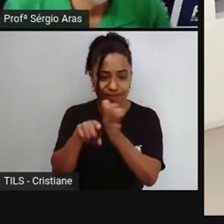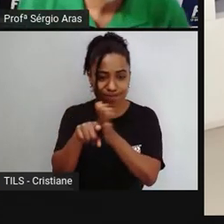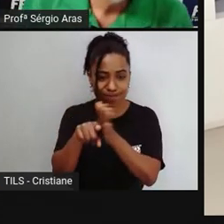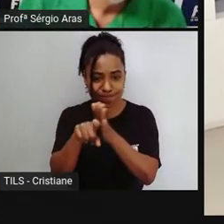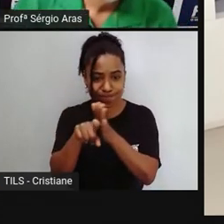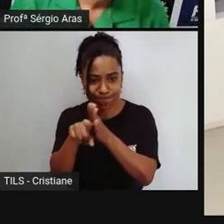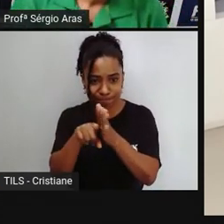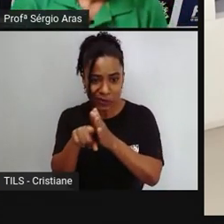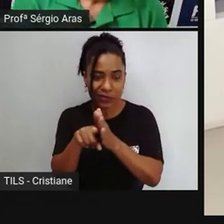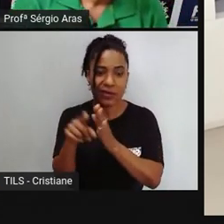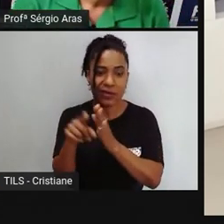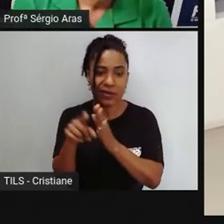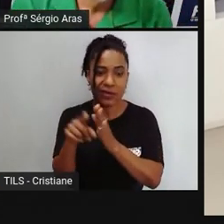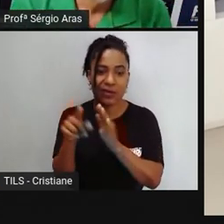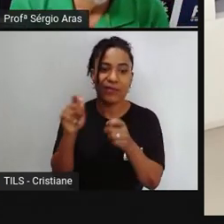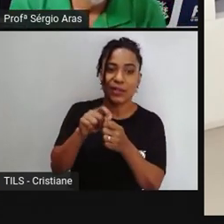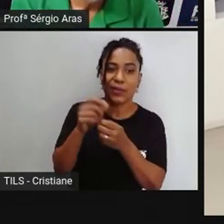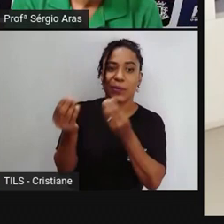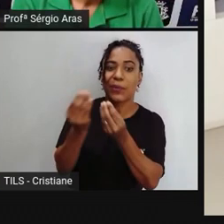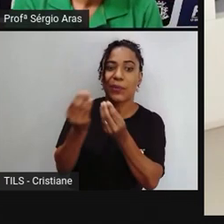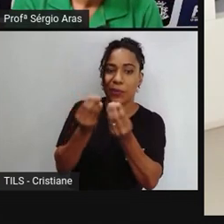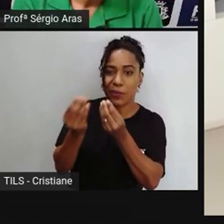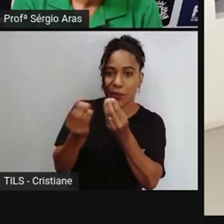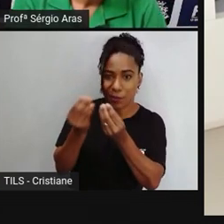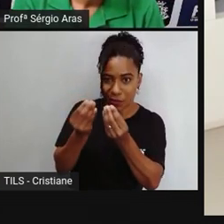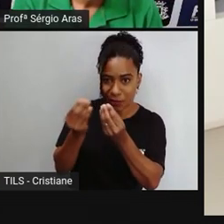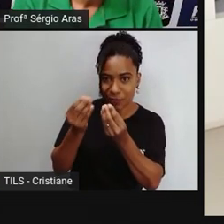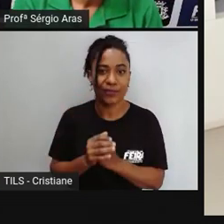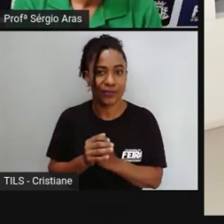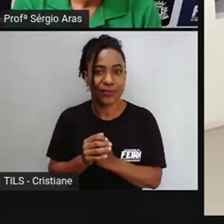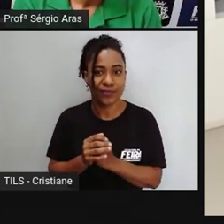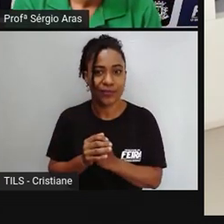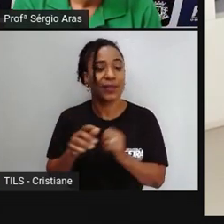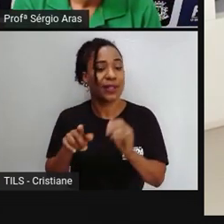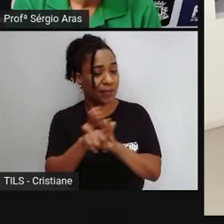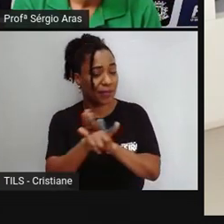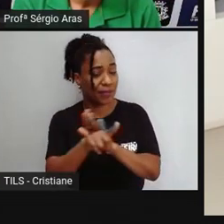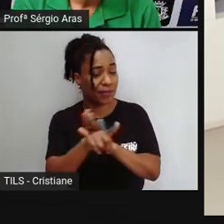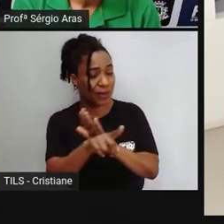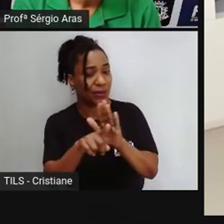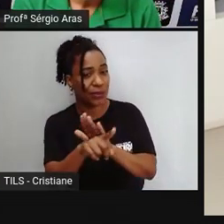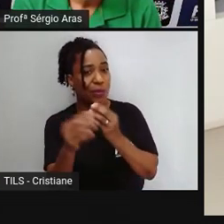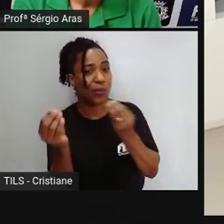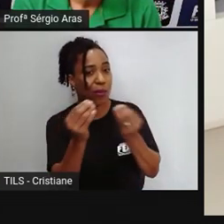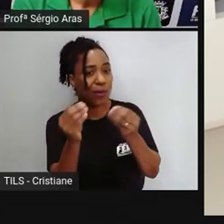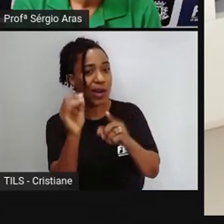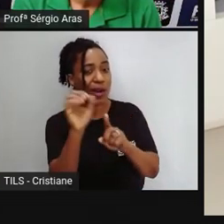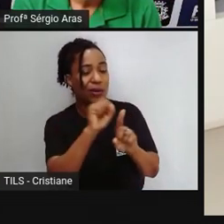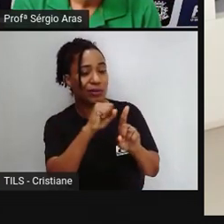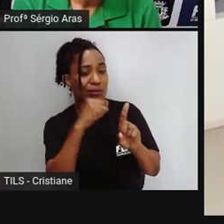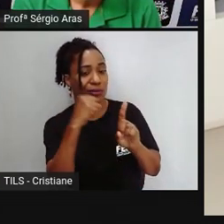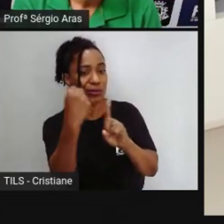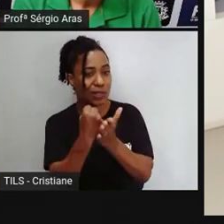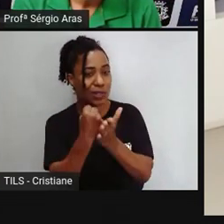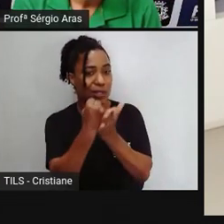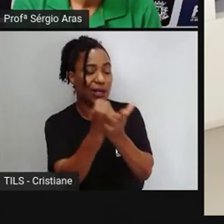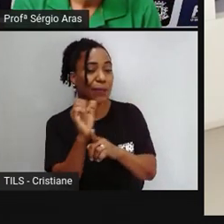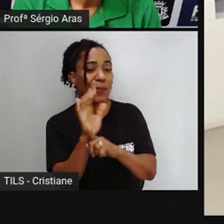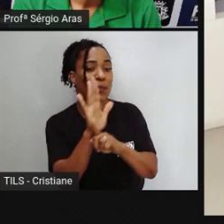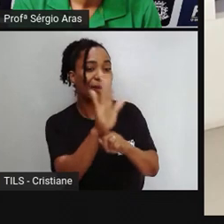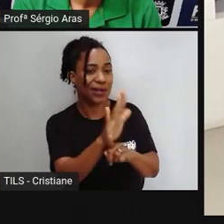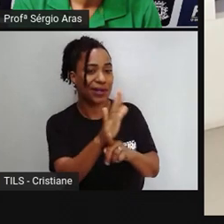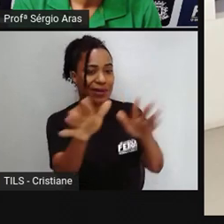possível ser feito a gente procurou também a Secretaria de Desenvolvimento Social pra saber o que o órgão pode fazer por essas famílias o